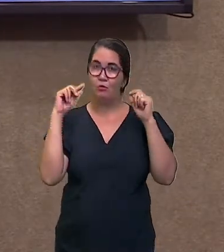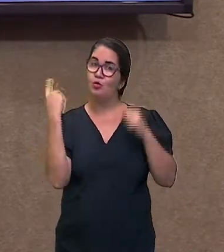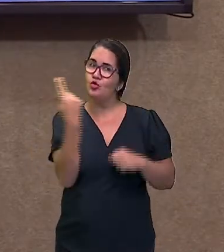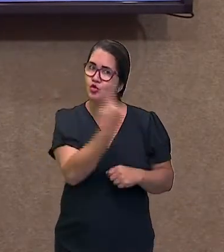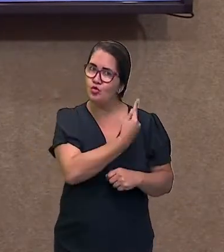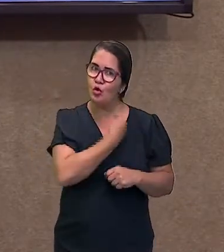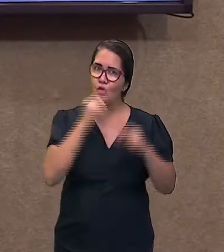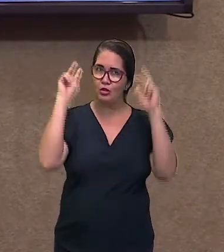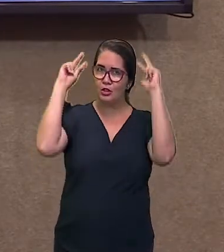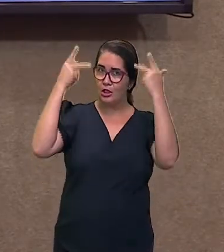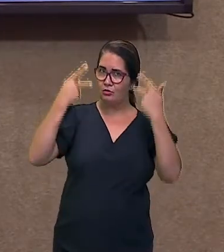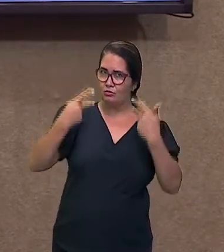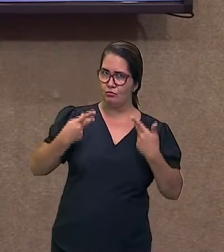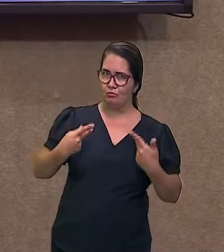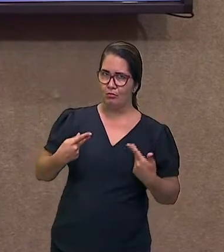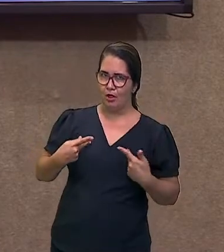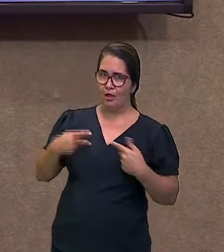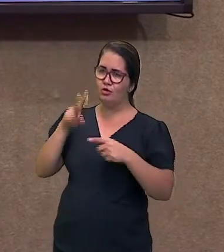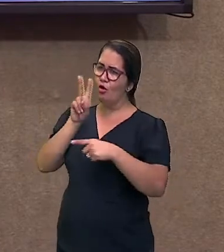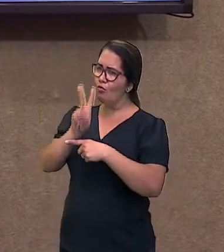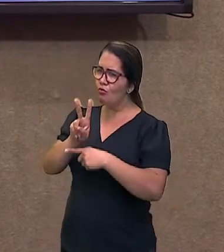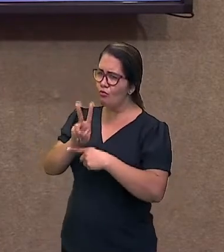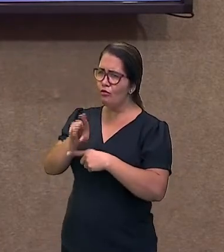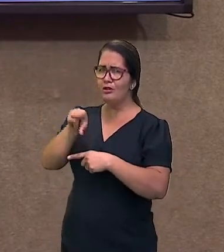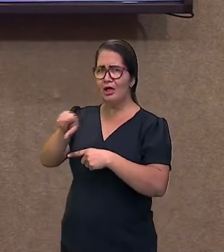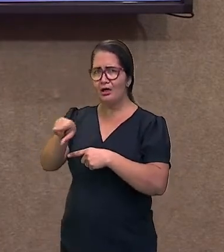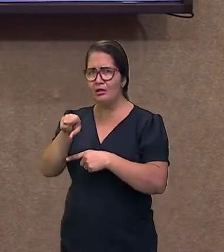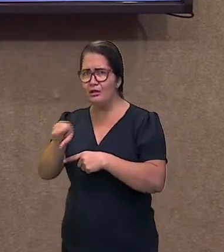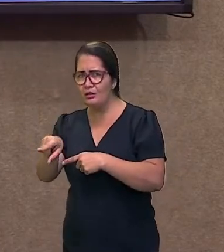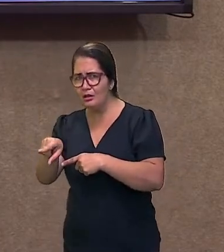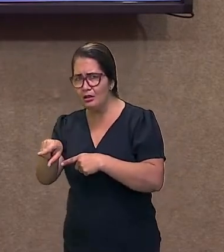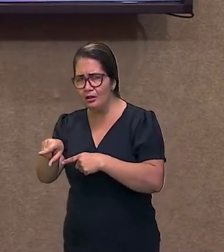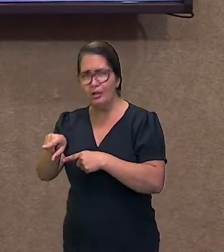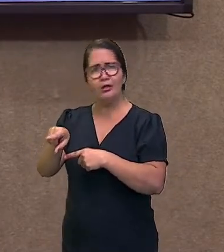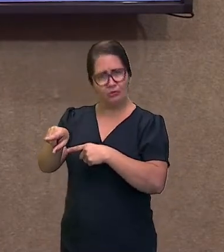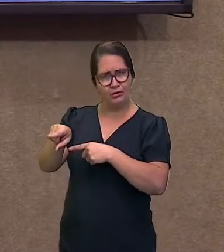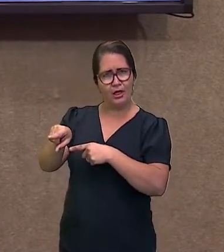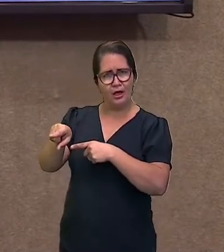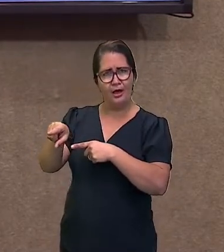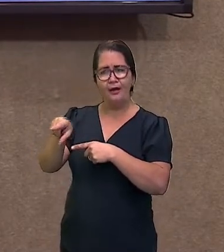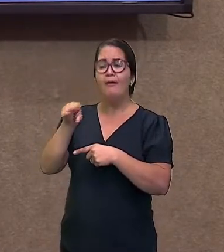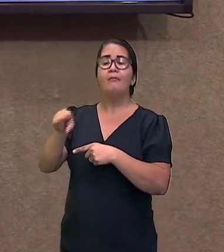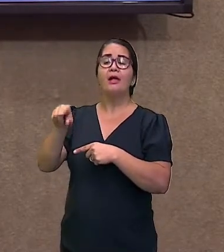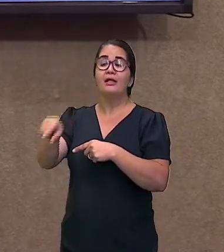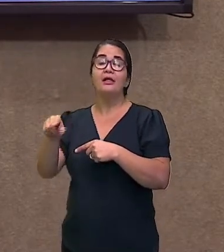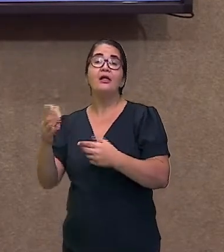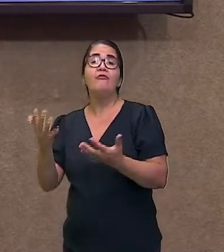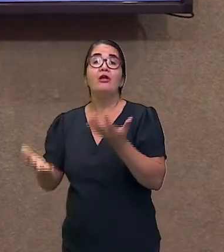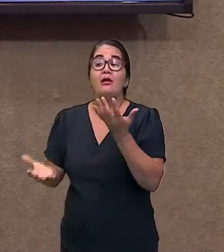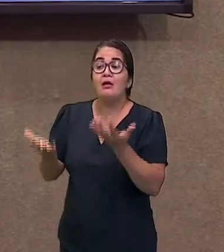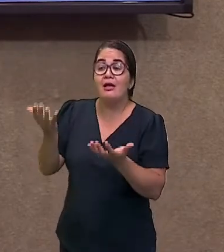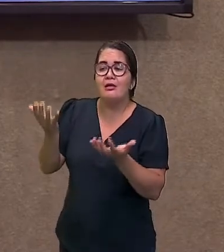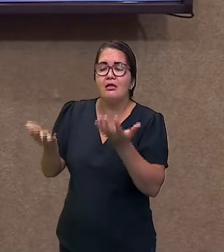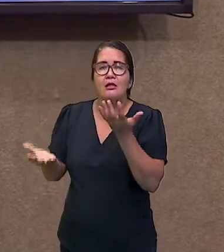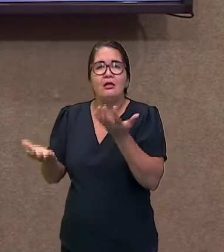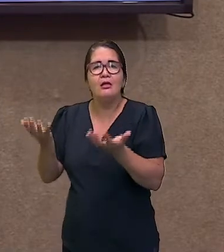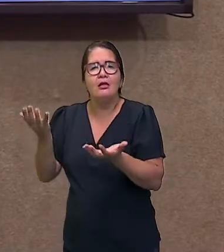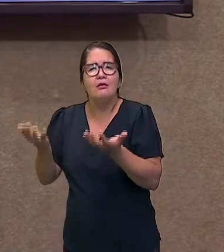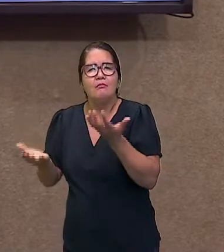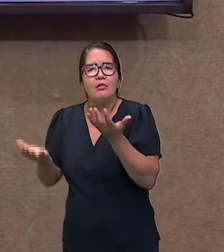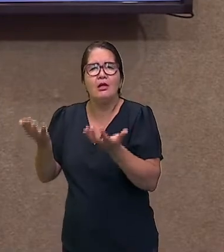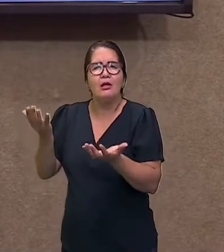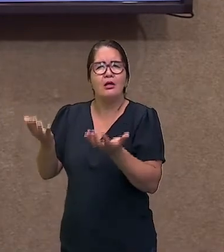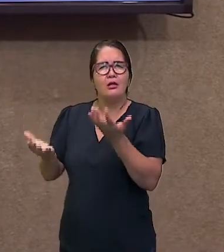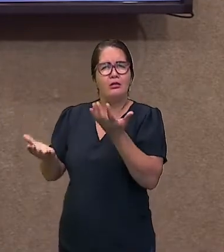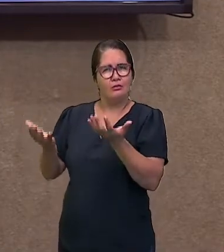conseguir fazer com que os animais que estão ali, os seres vivos, não só os animais, tá? As plantas também